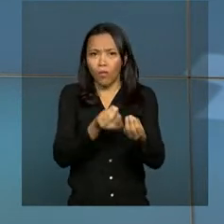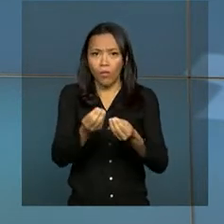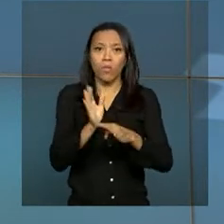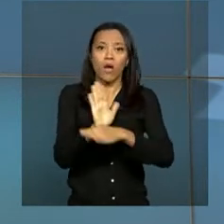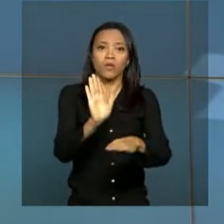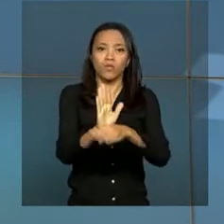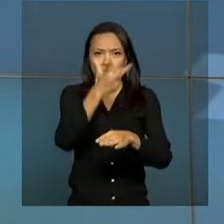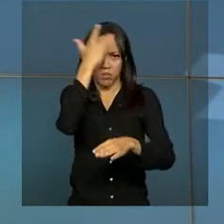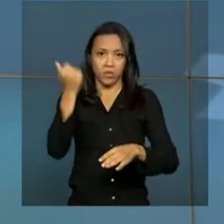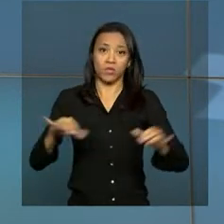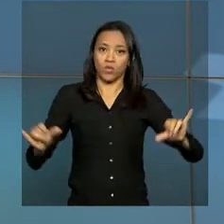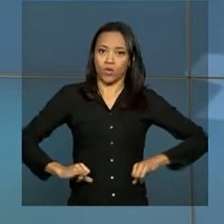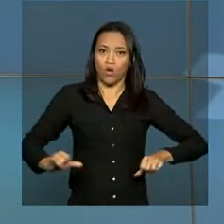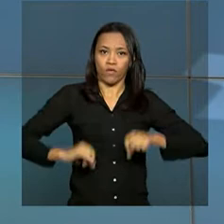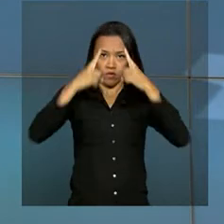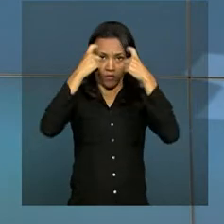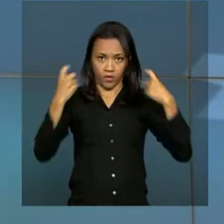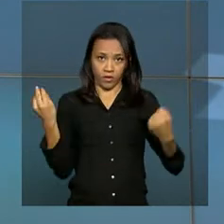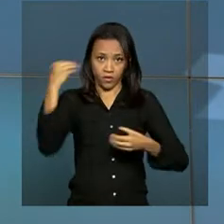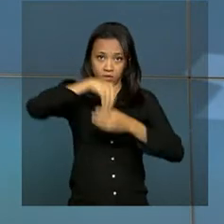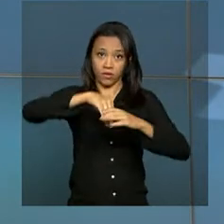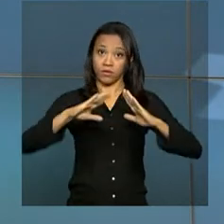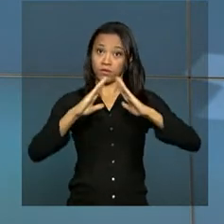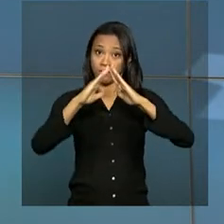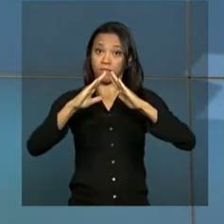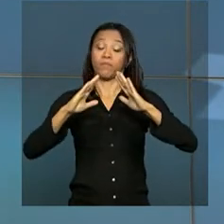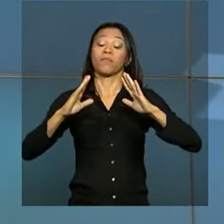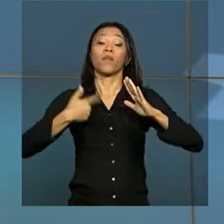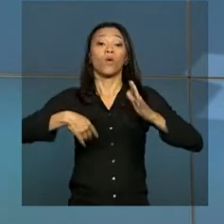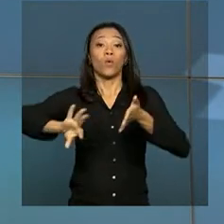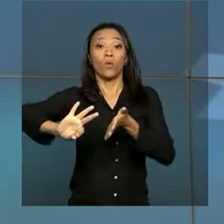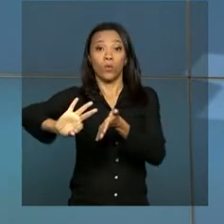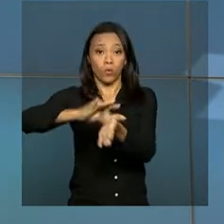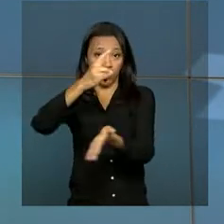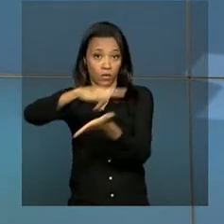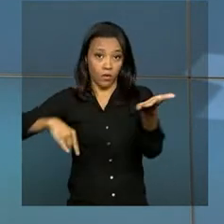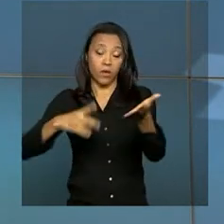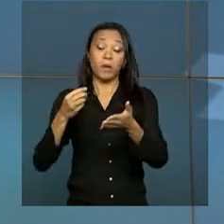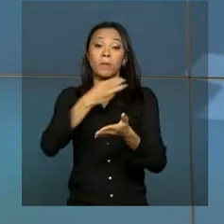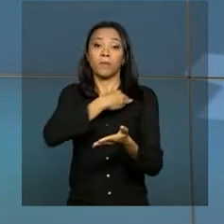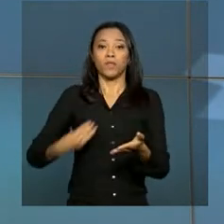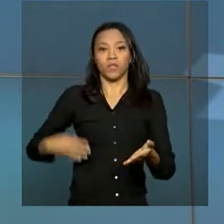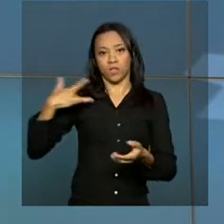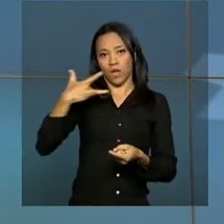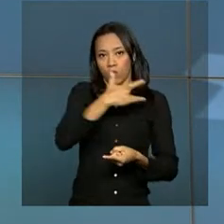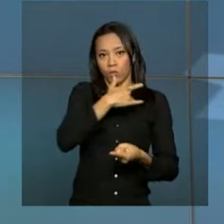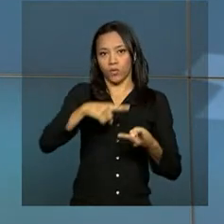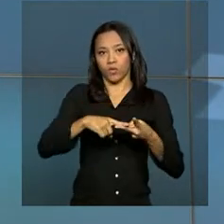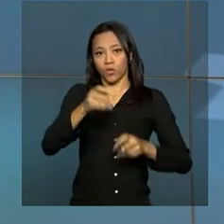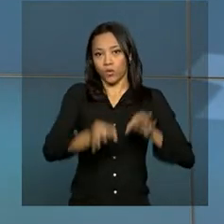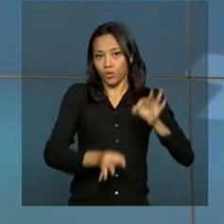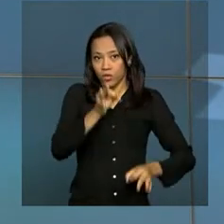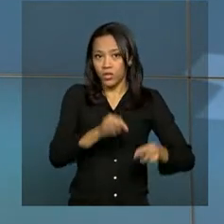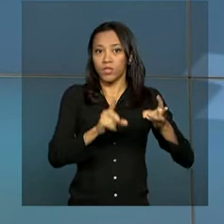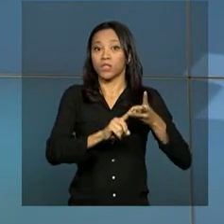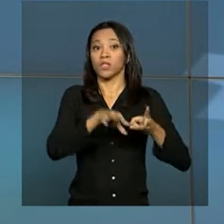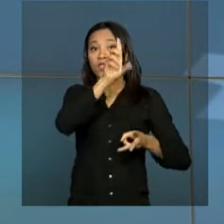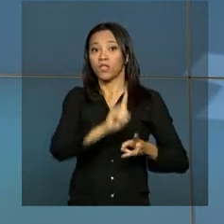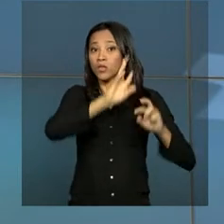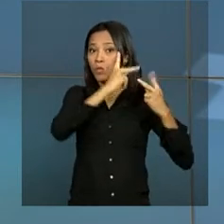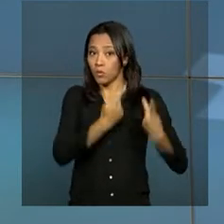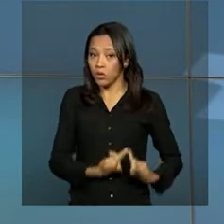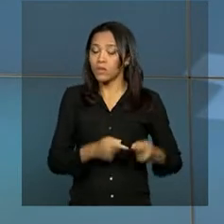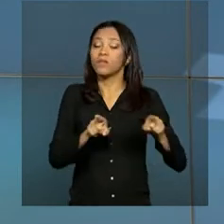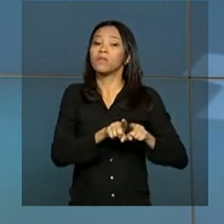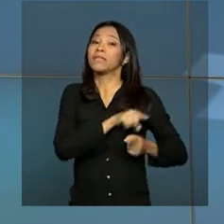vítimas de violência doméstica. O documento será assinado pelos ministros da Saúde, da Justiça, dos Direitos Humanos e